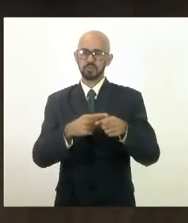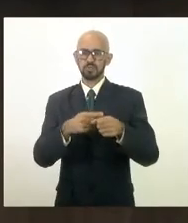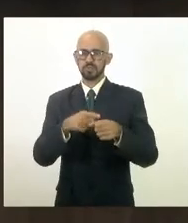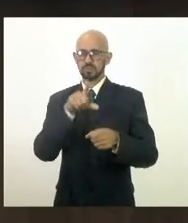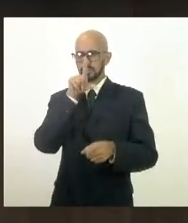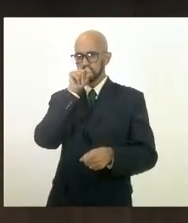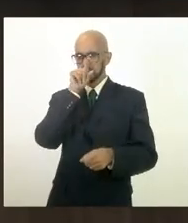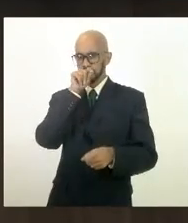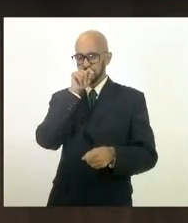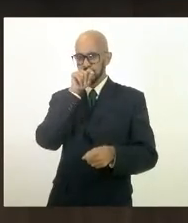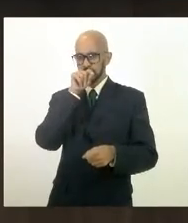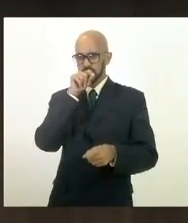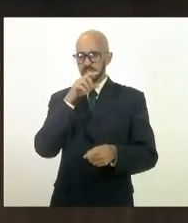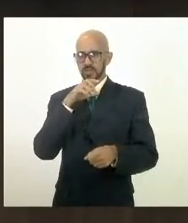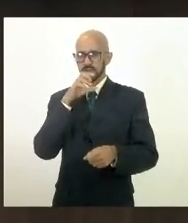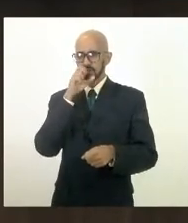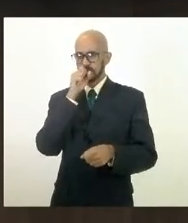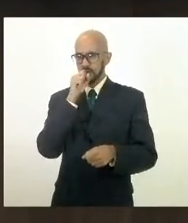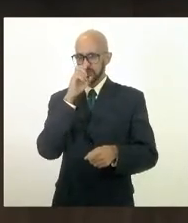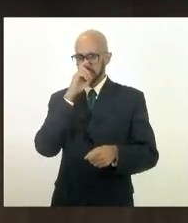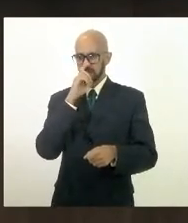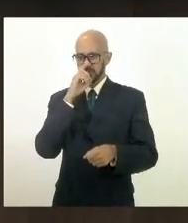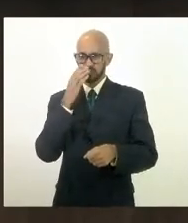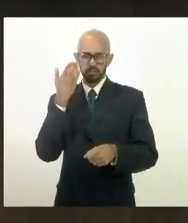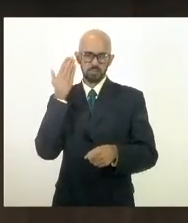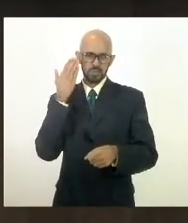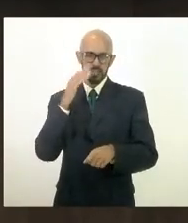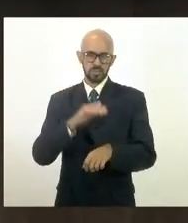de semana que Deus abençoe a vida da família desse policial